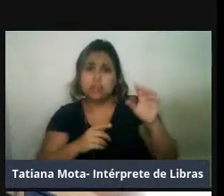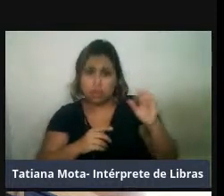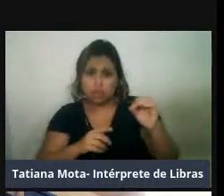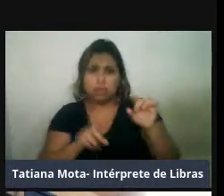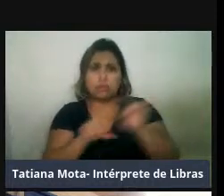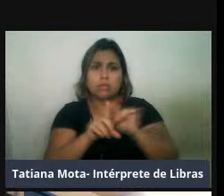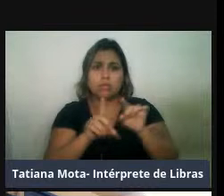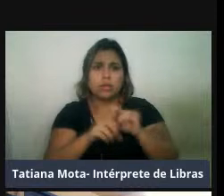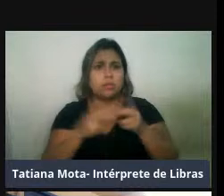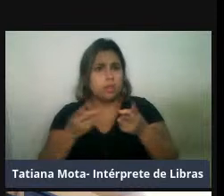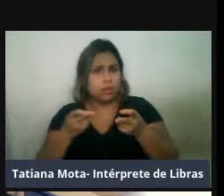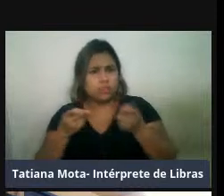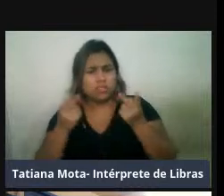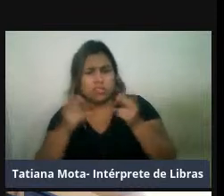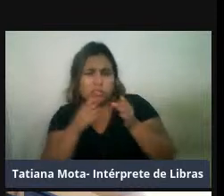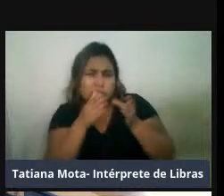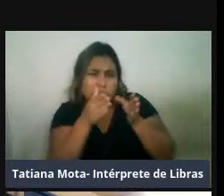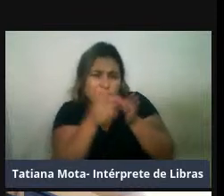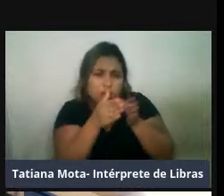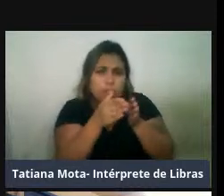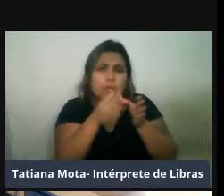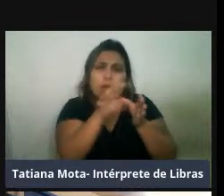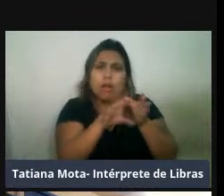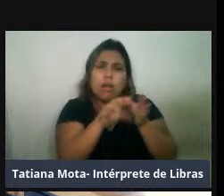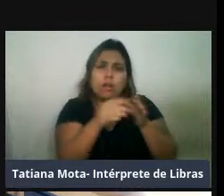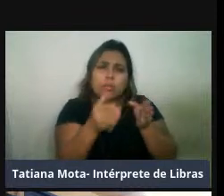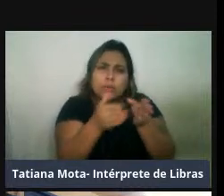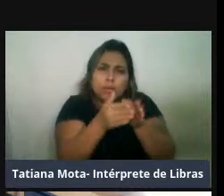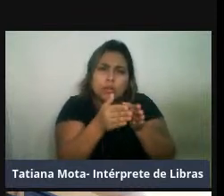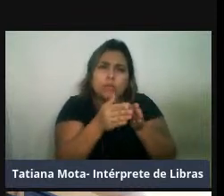distribuição bem limitada, né, uma área bem restrita.